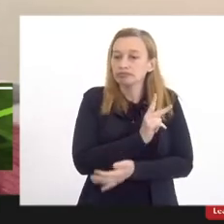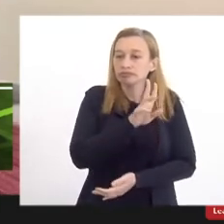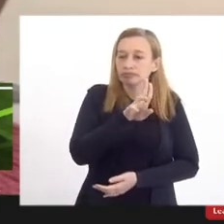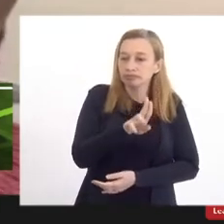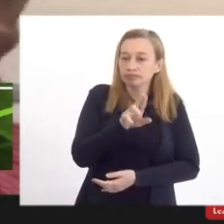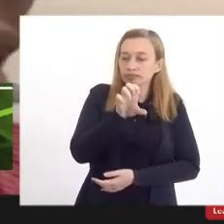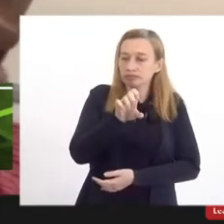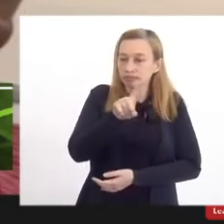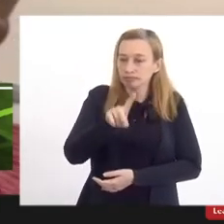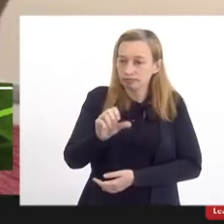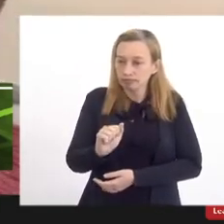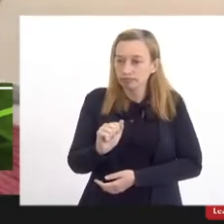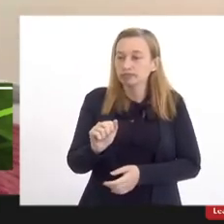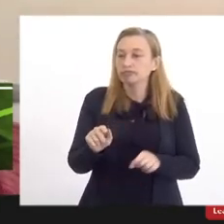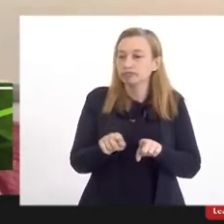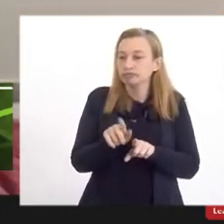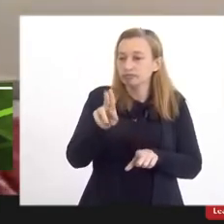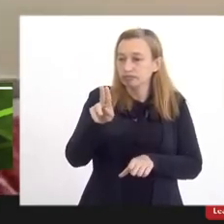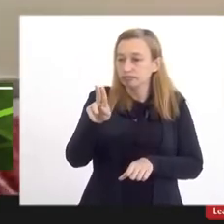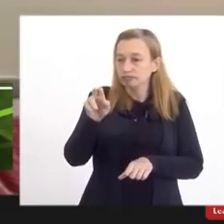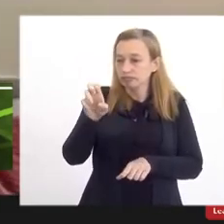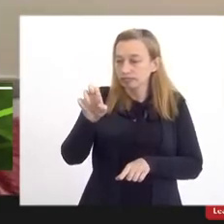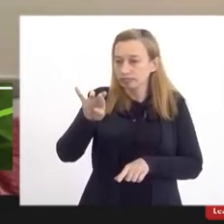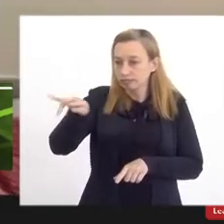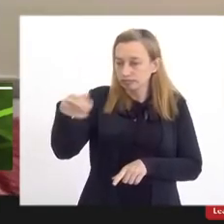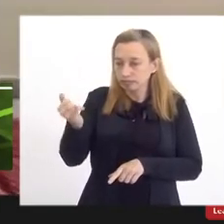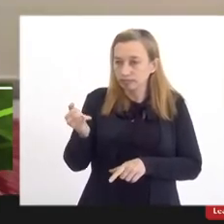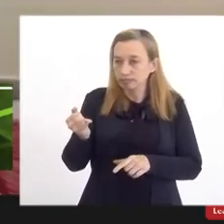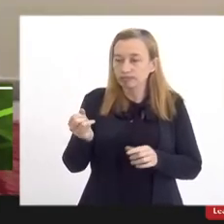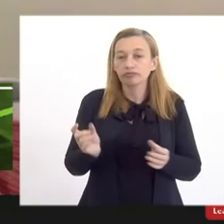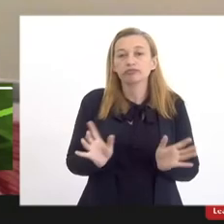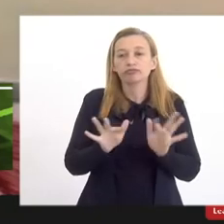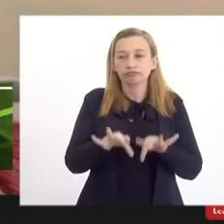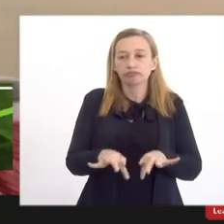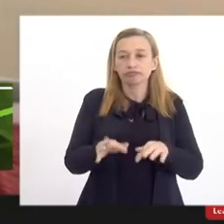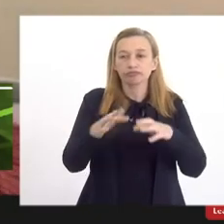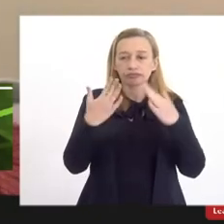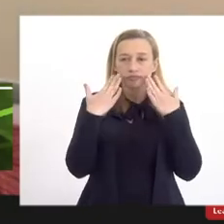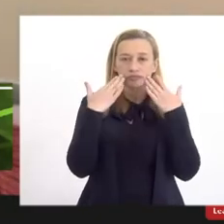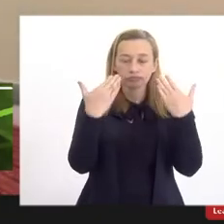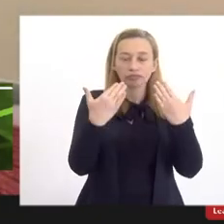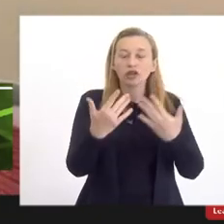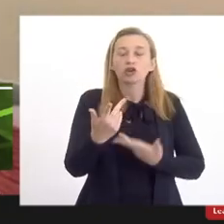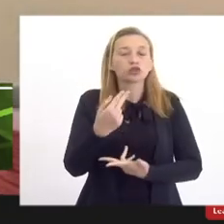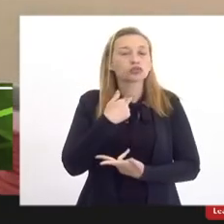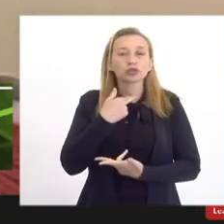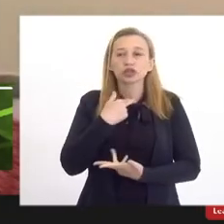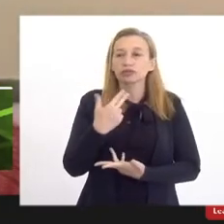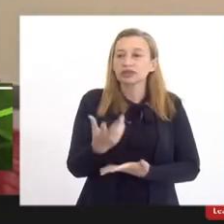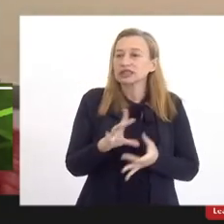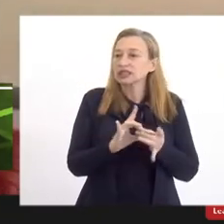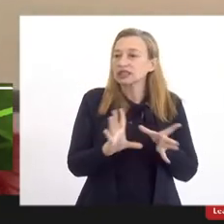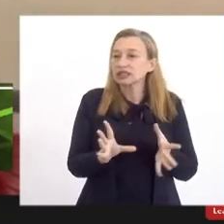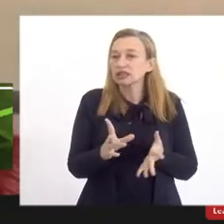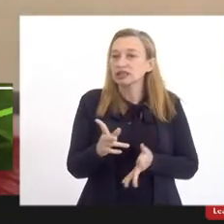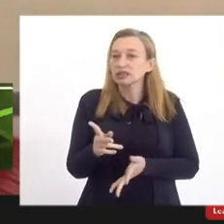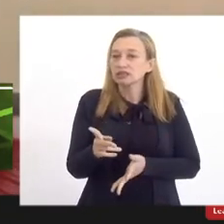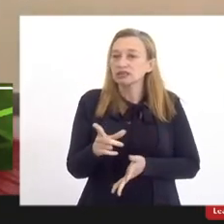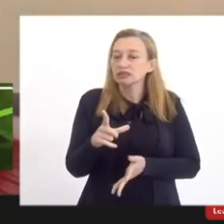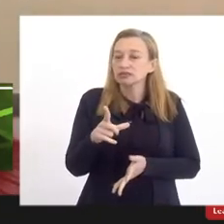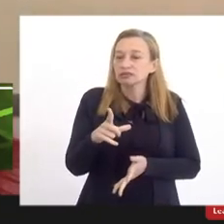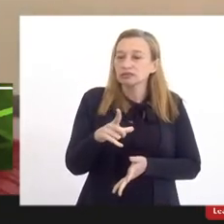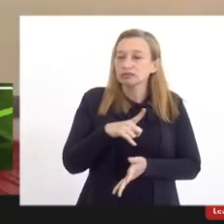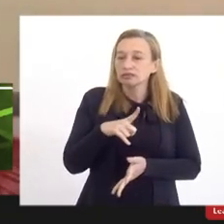concluindo dessa audiência pública não podemos deixar de ter aqui em